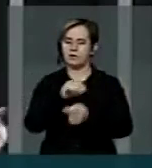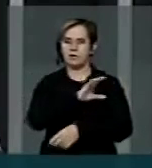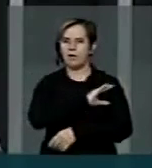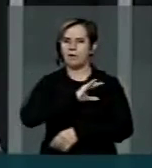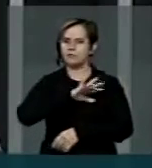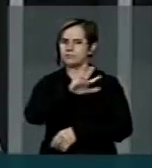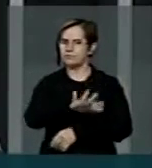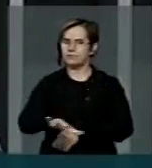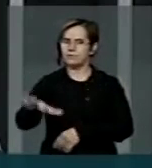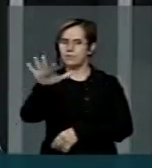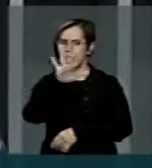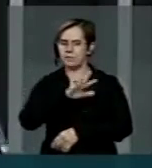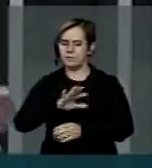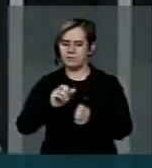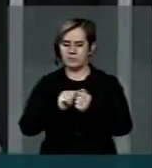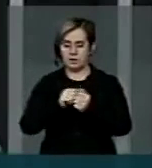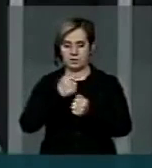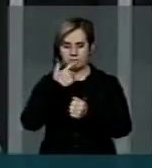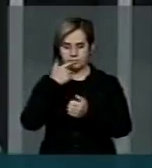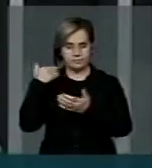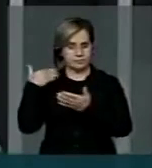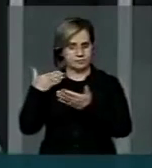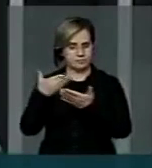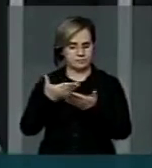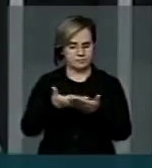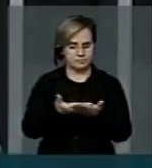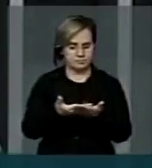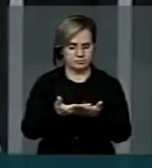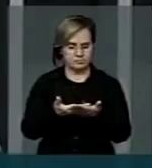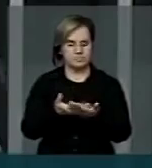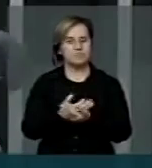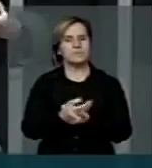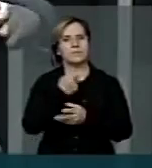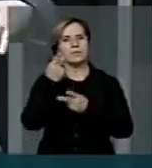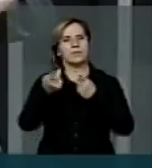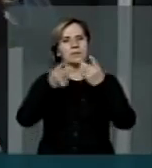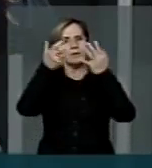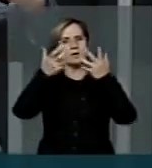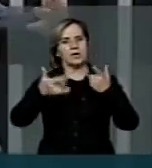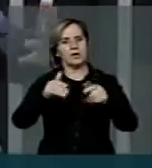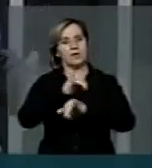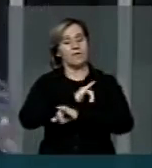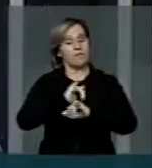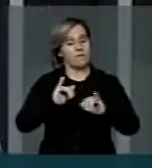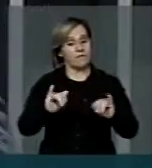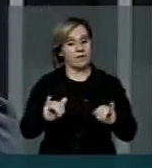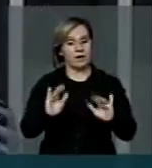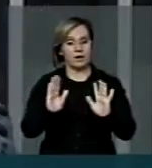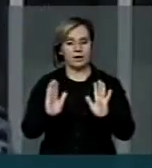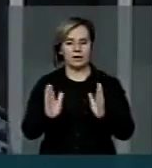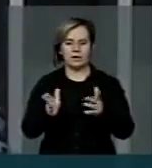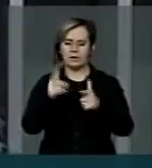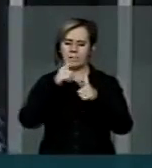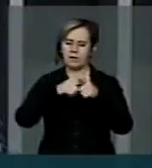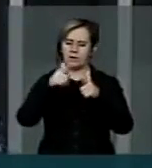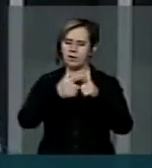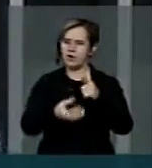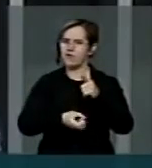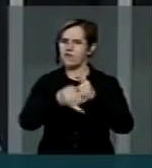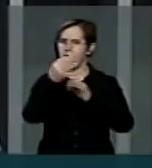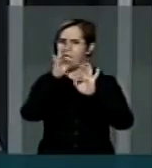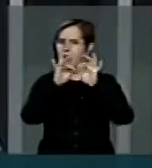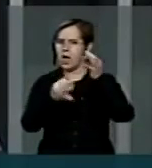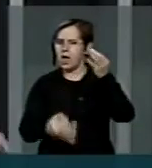que foi até há pouco, aonde trazem aqui, ou trouxeram aqui os problemas dos